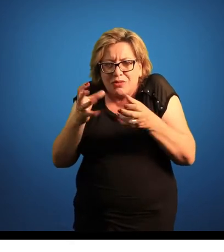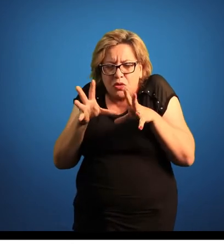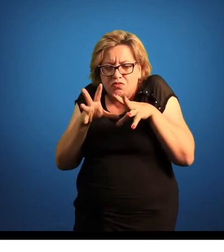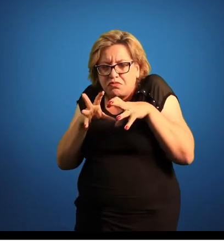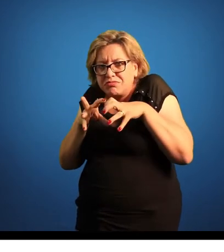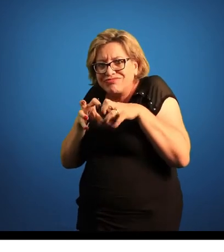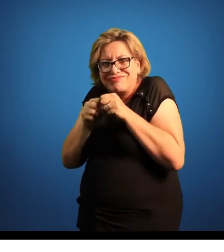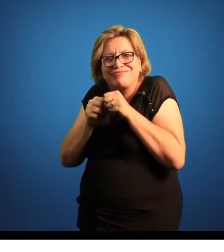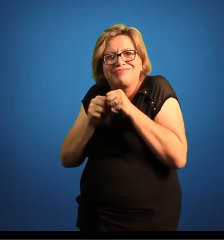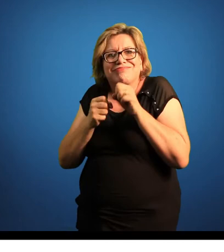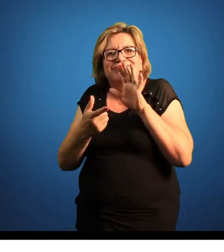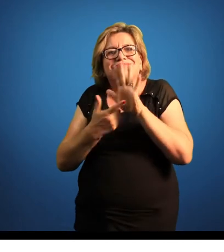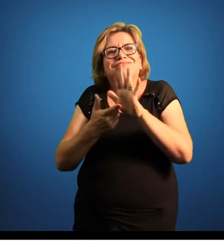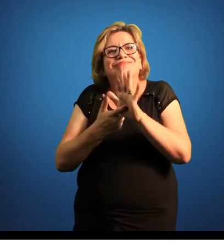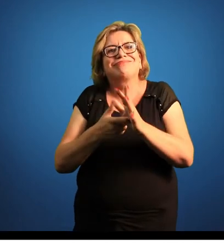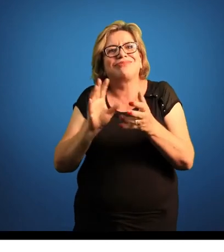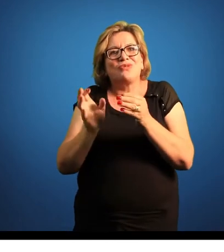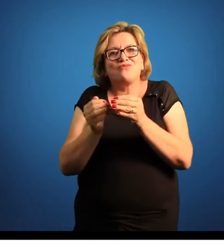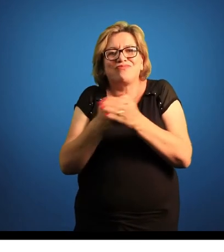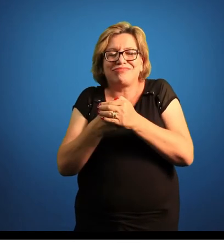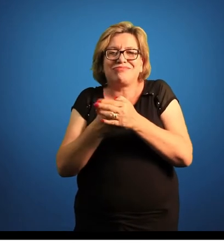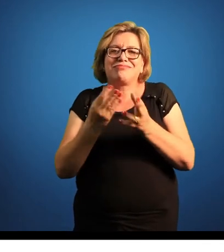ela guardou os seus pólipos, né?